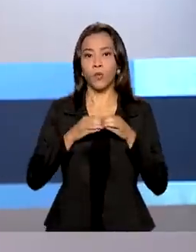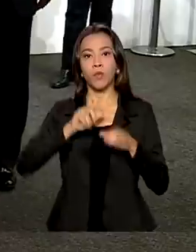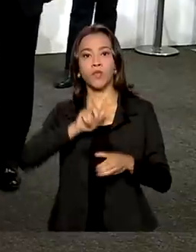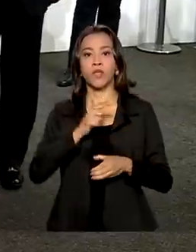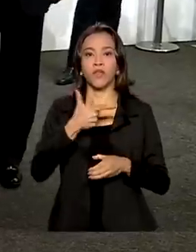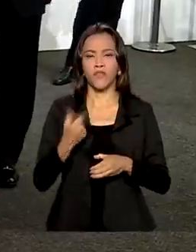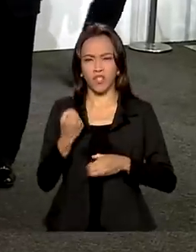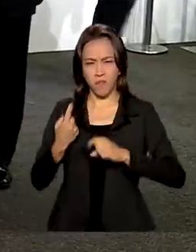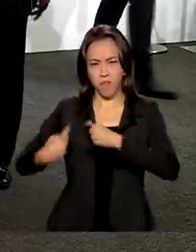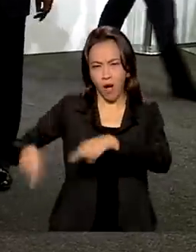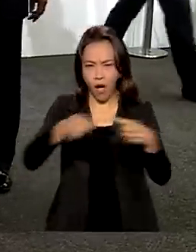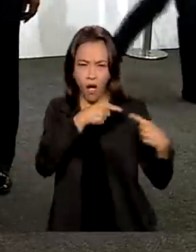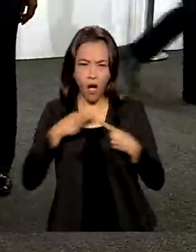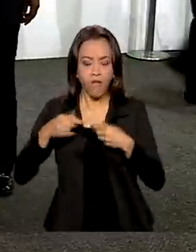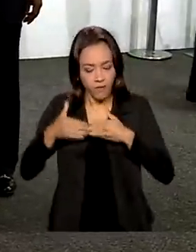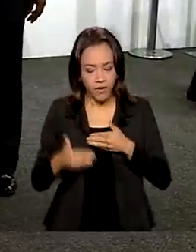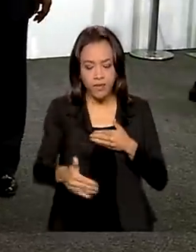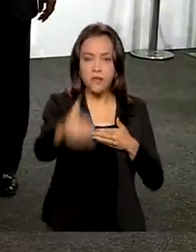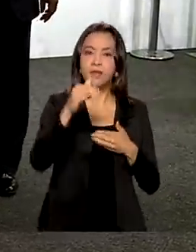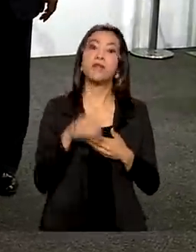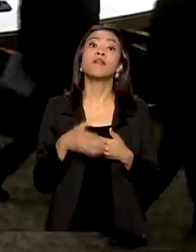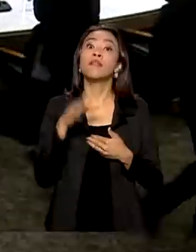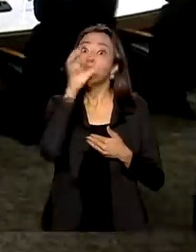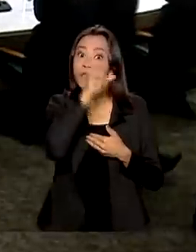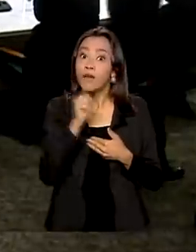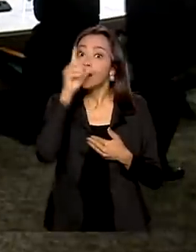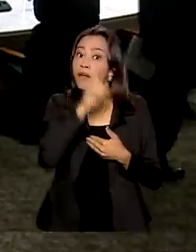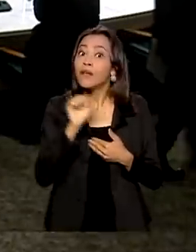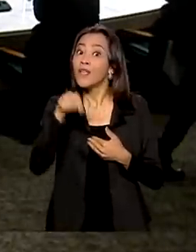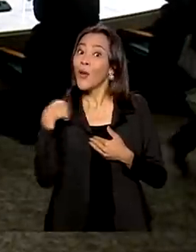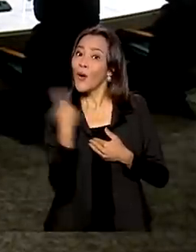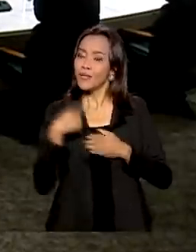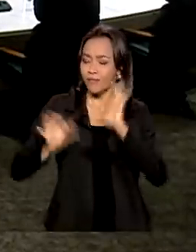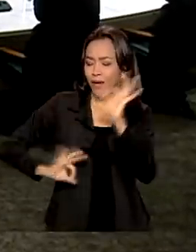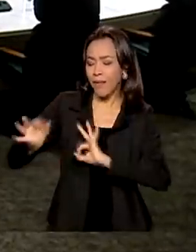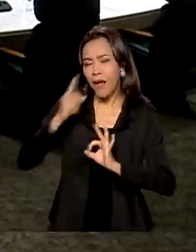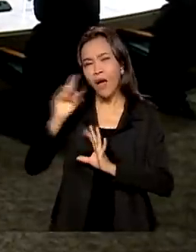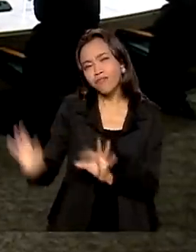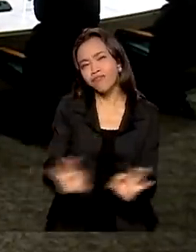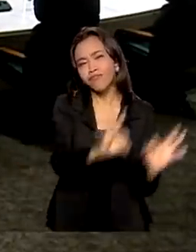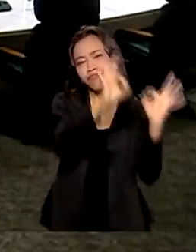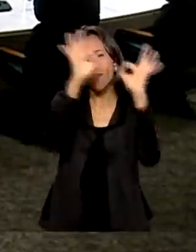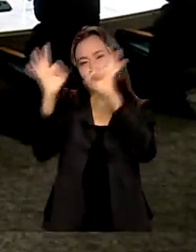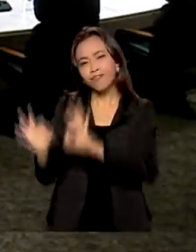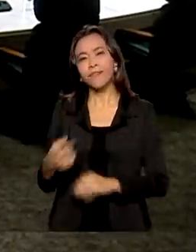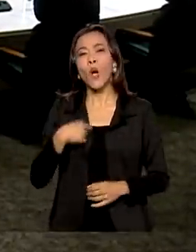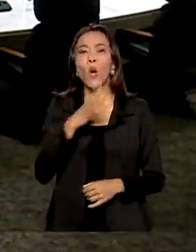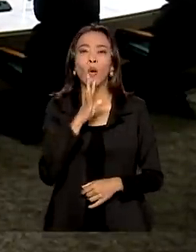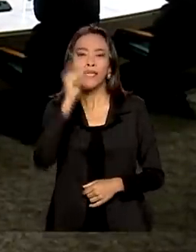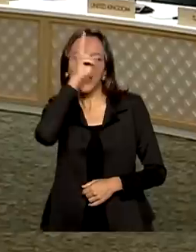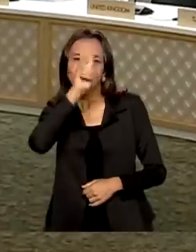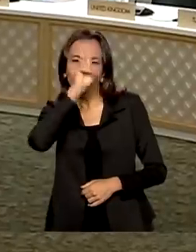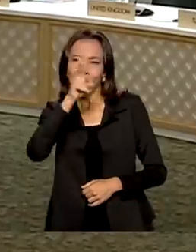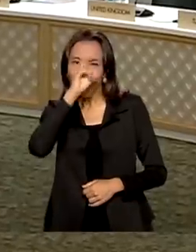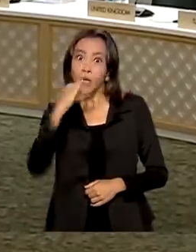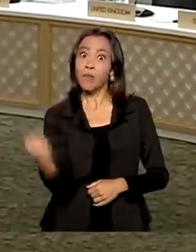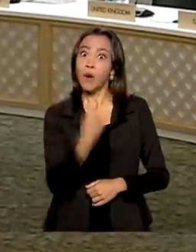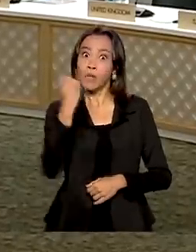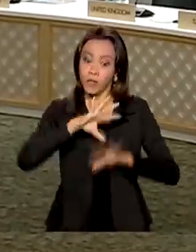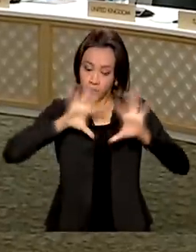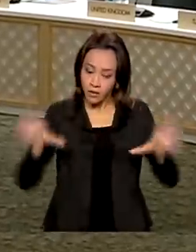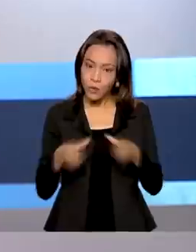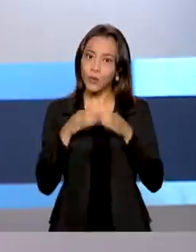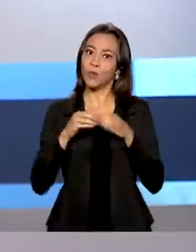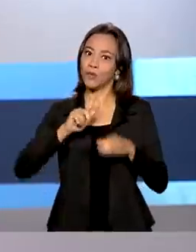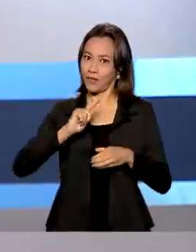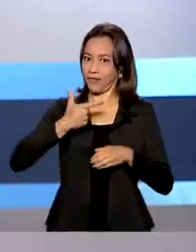Os debates serão neste fim de semana e nós preparamos uma reportagem para você conhecer a história e a importância geopolítica do